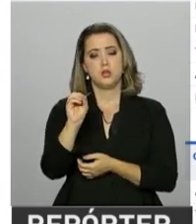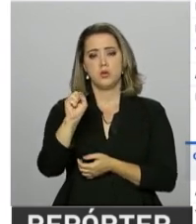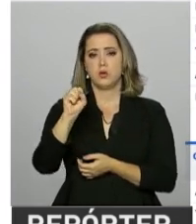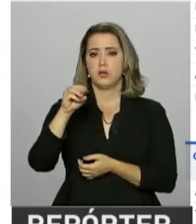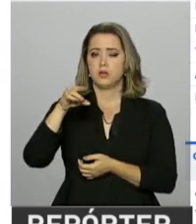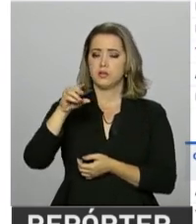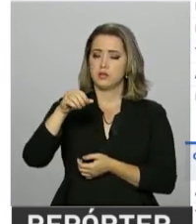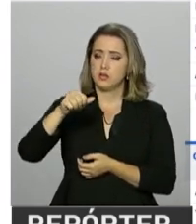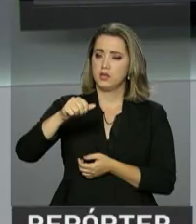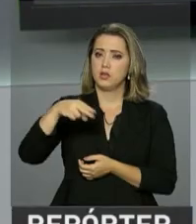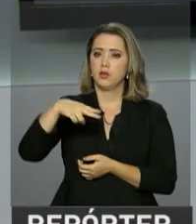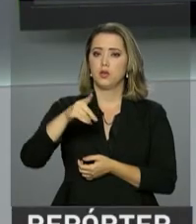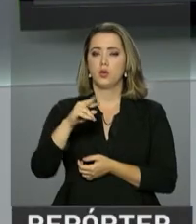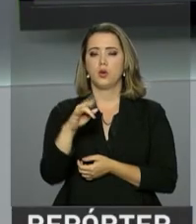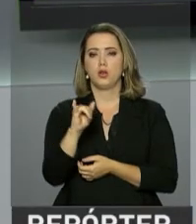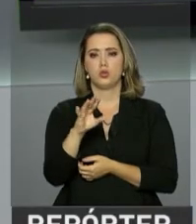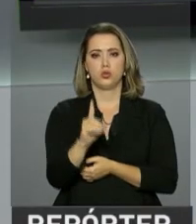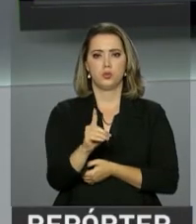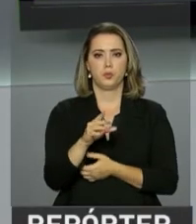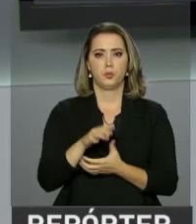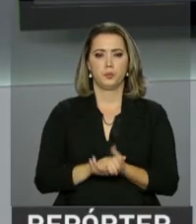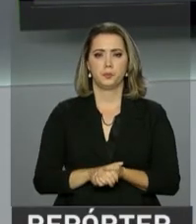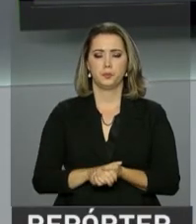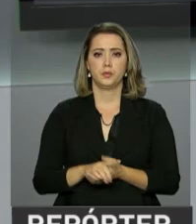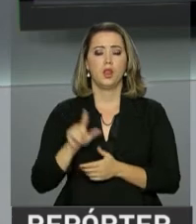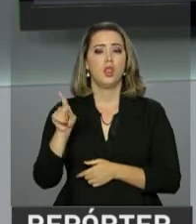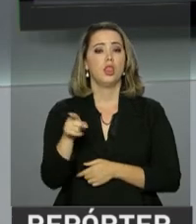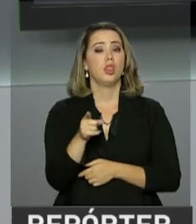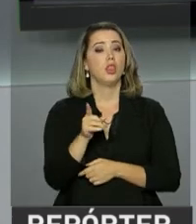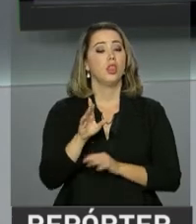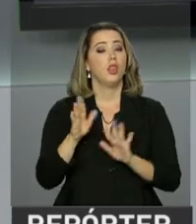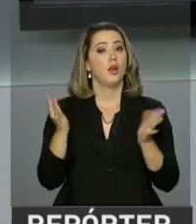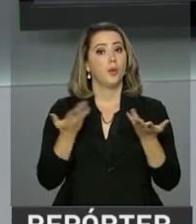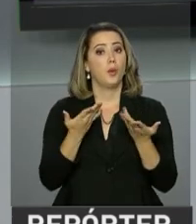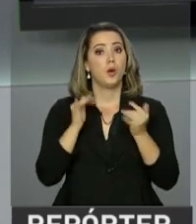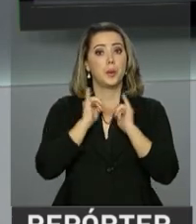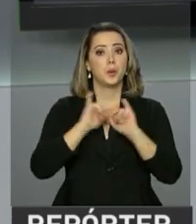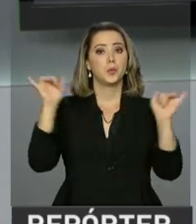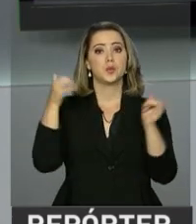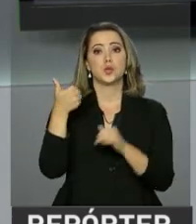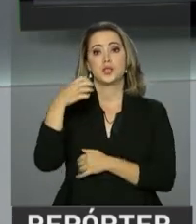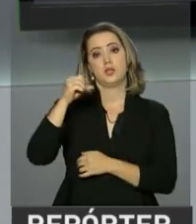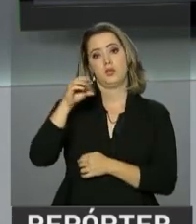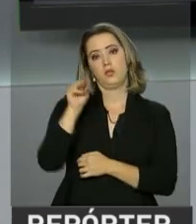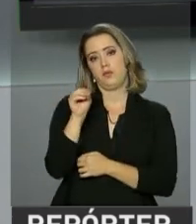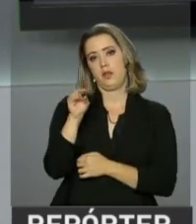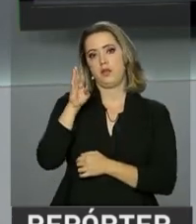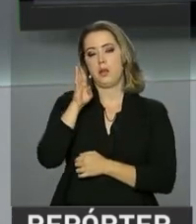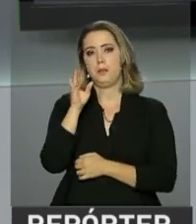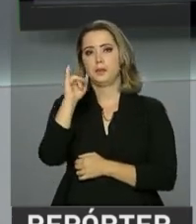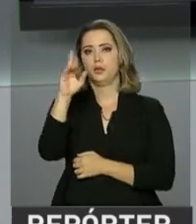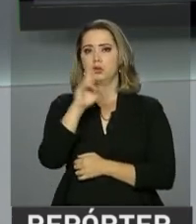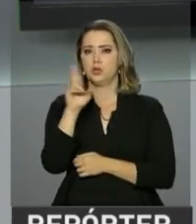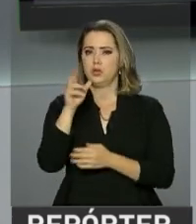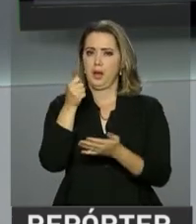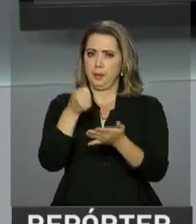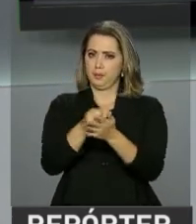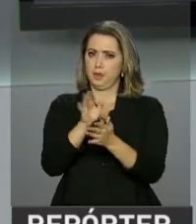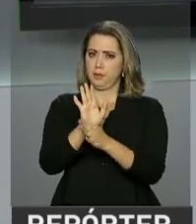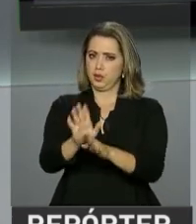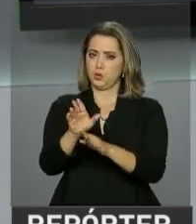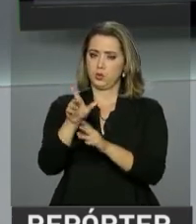e iOS. Depois do anúncio de R 190 bilhões para financiar o agronegócio,